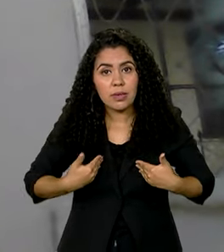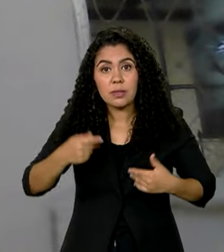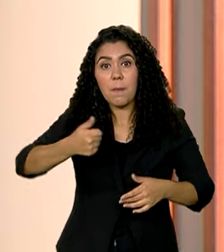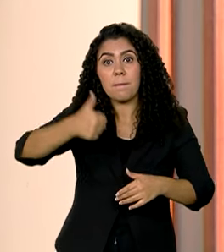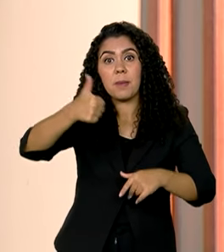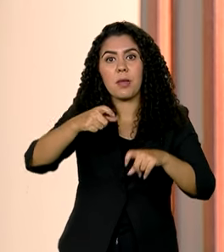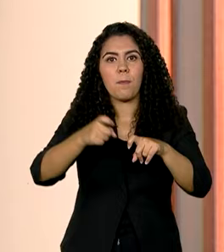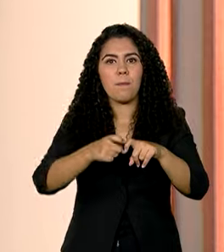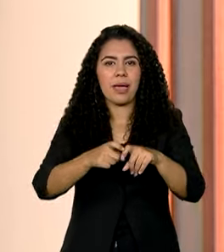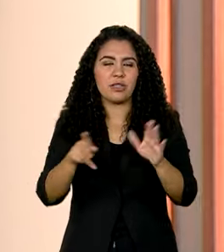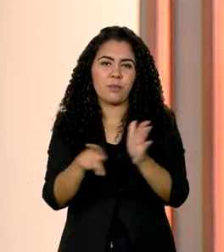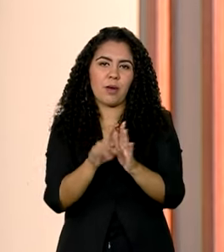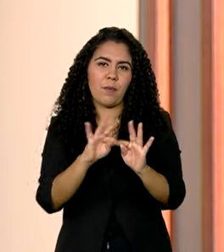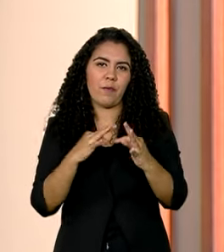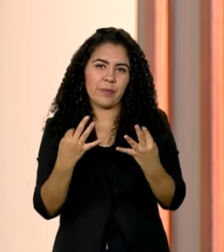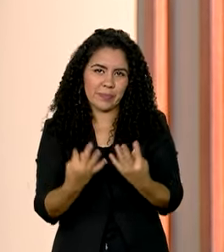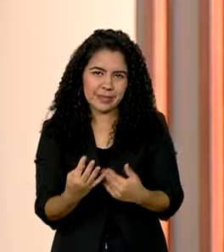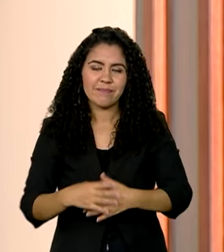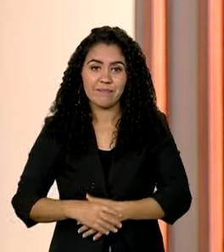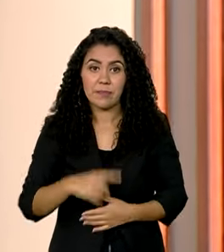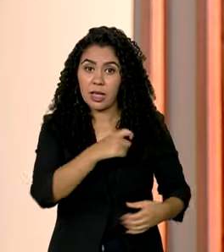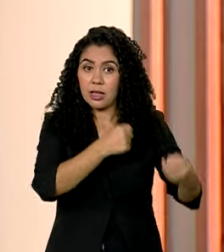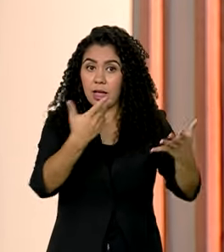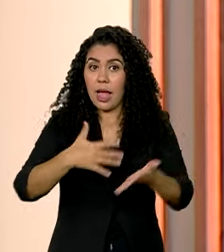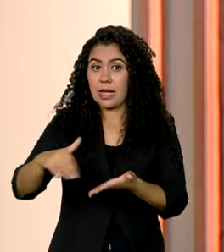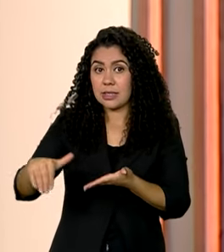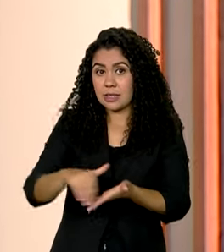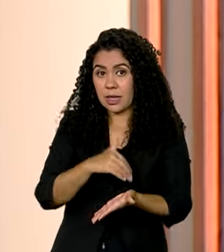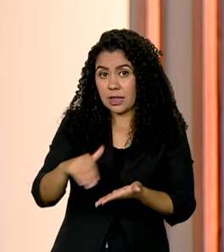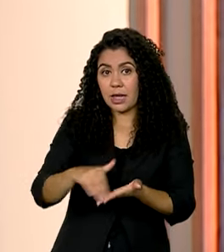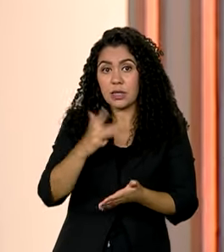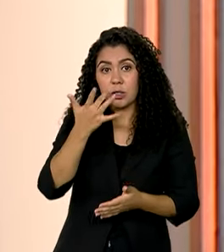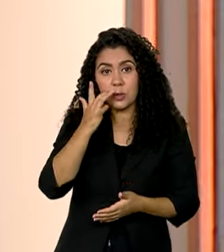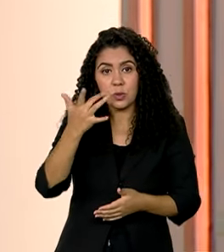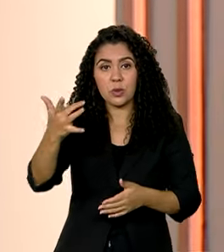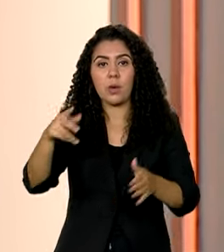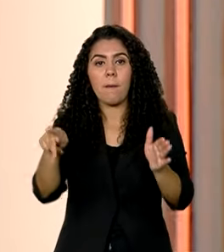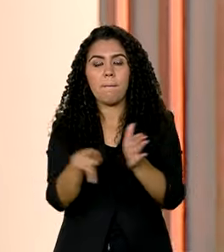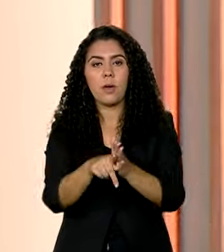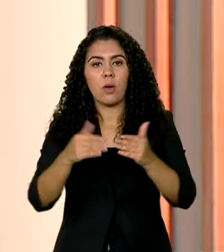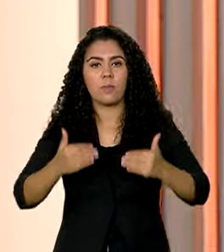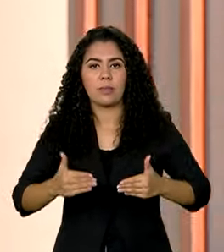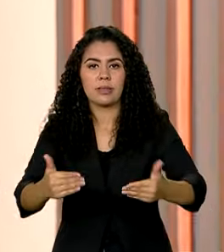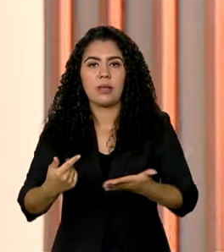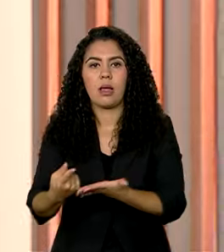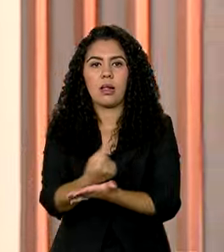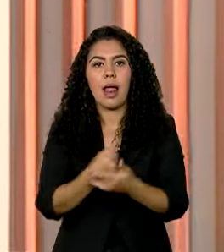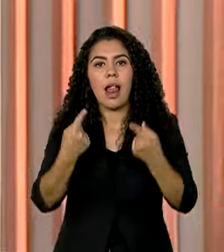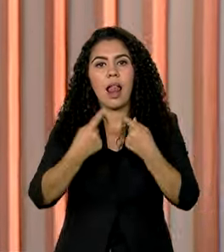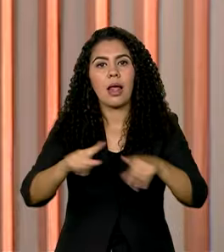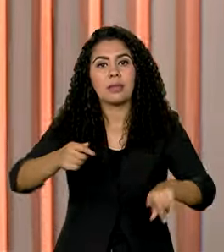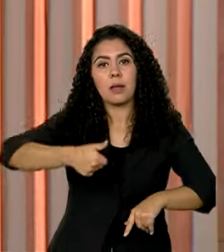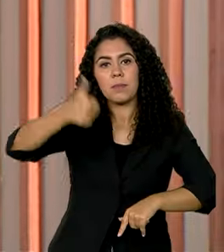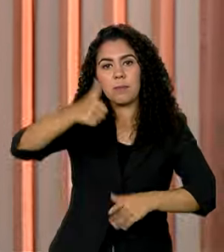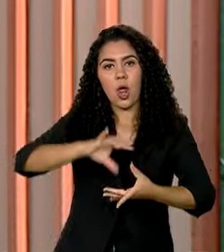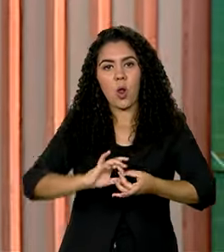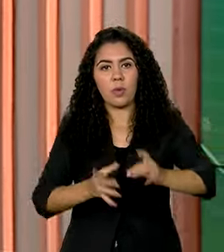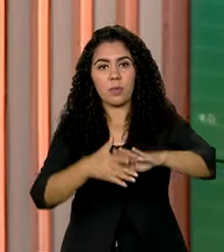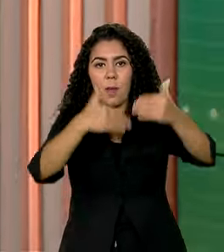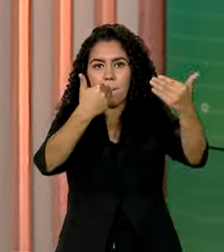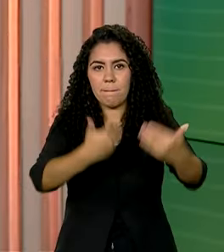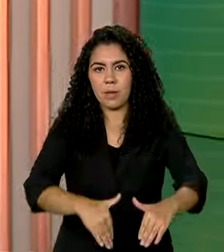família. E a Secretaria do Tesouro do Ministério da Fazenda lança a primeira Olimpíada de Educação